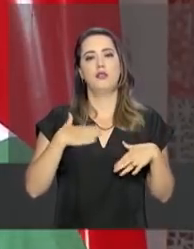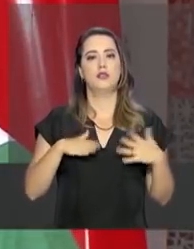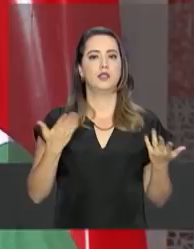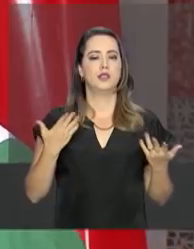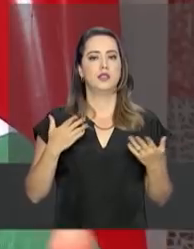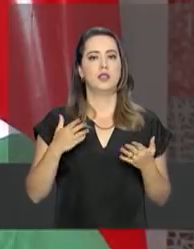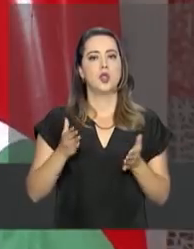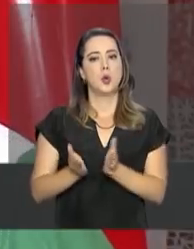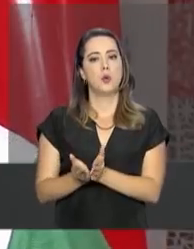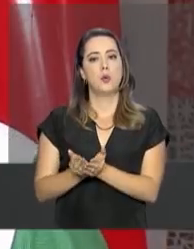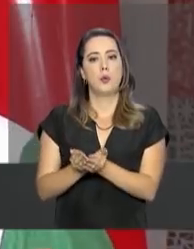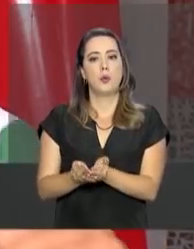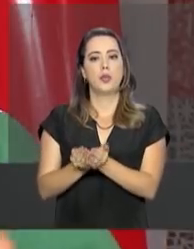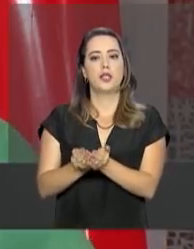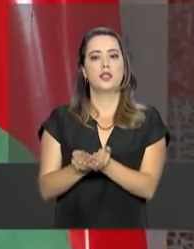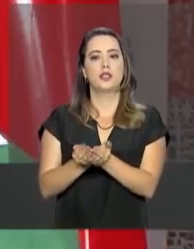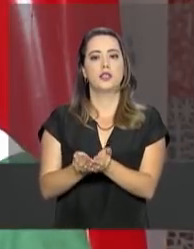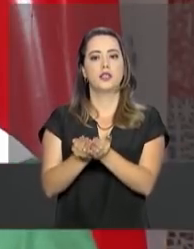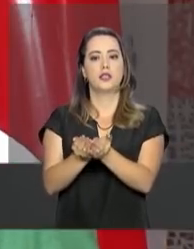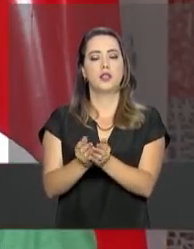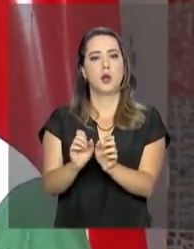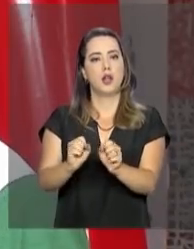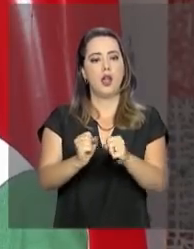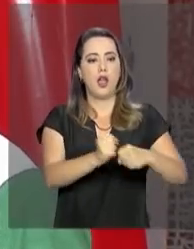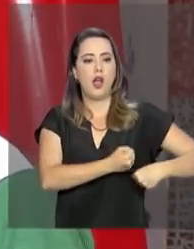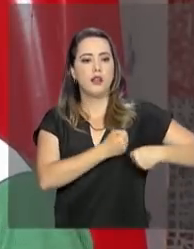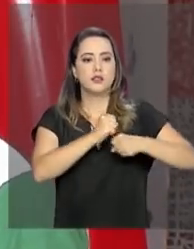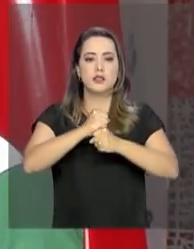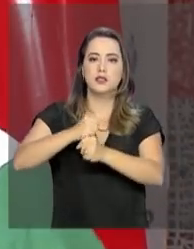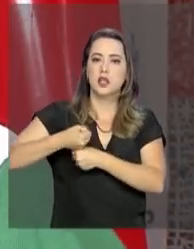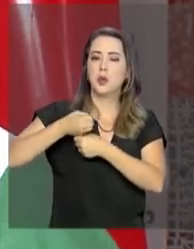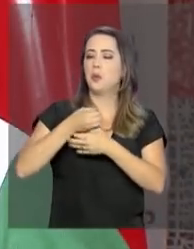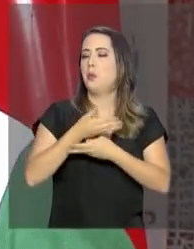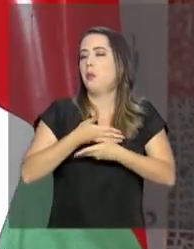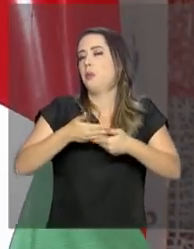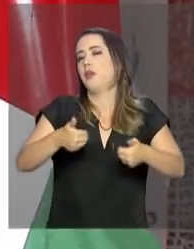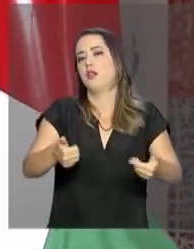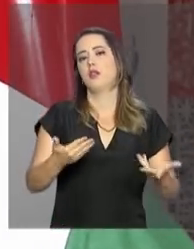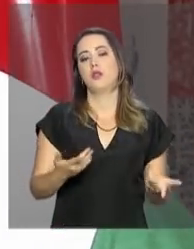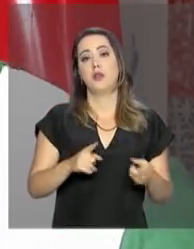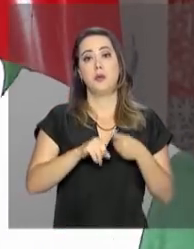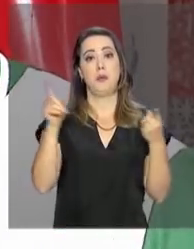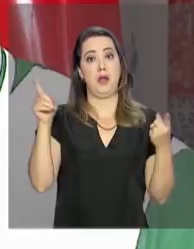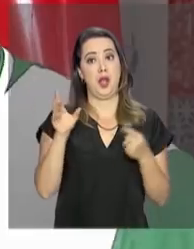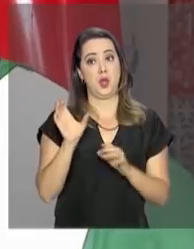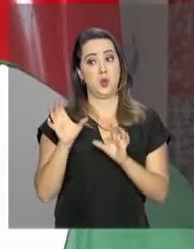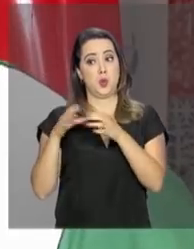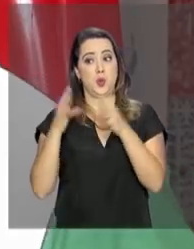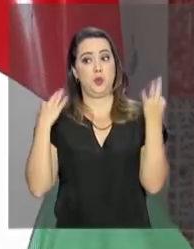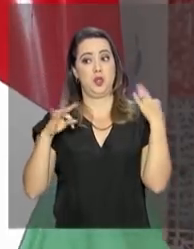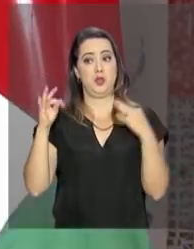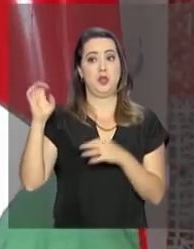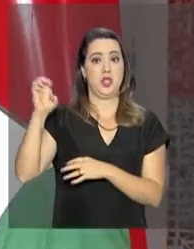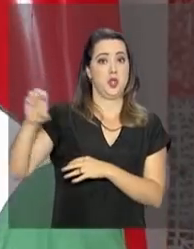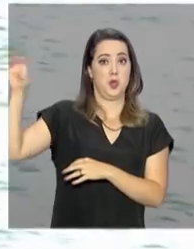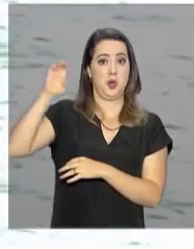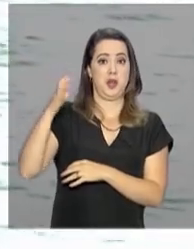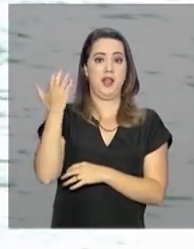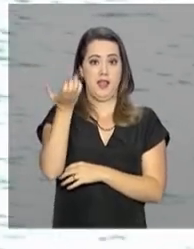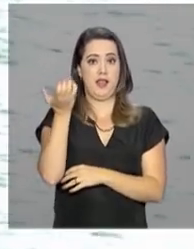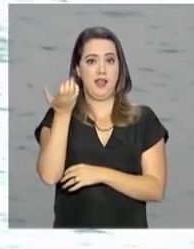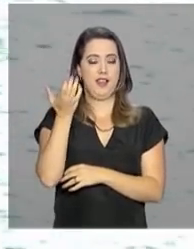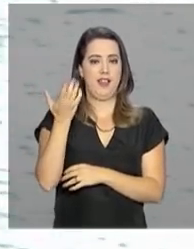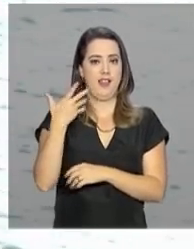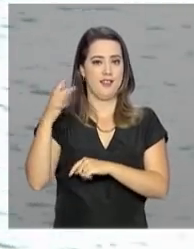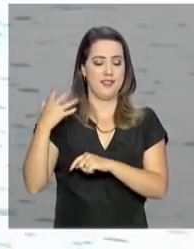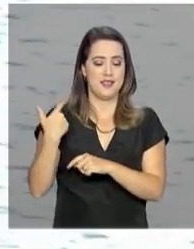Tipo o caiaque também, ele gosta de andar de caiaque pelo rio, mais relaxado. Já os europeus, ele gosta mais de aventura e de agitação. De